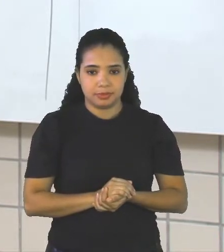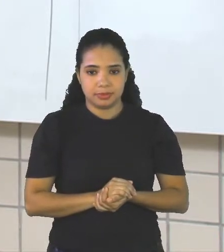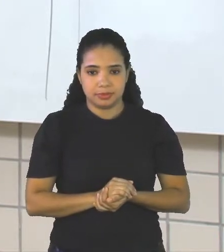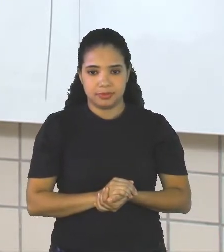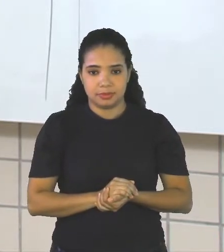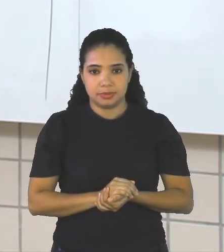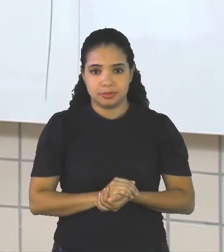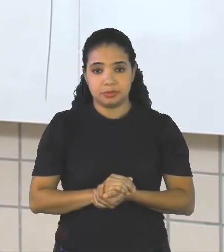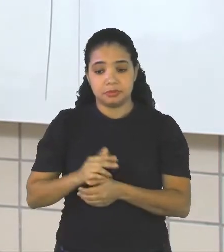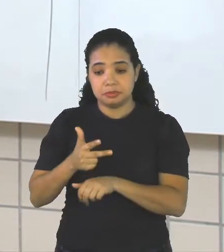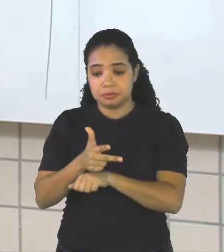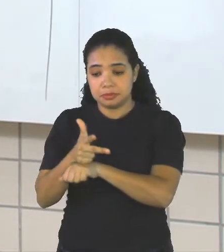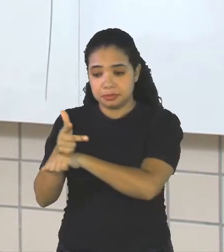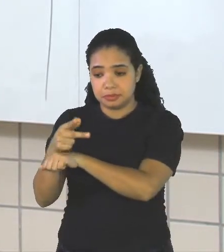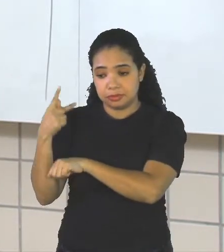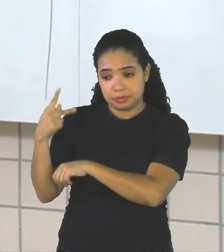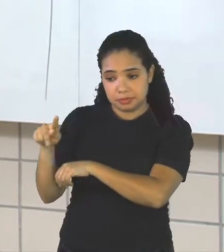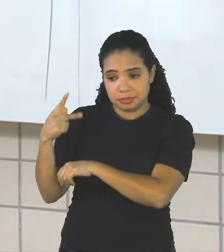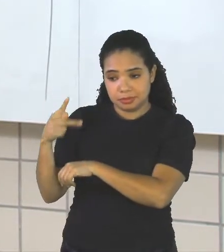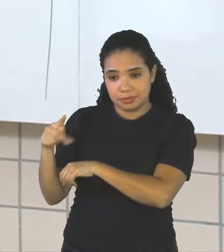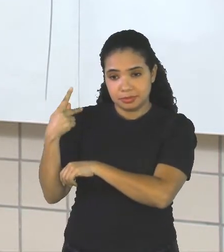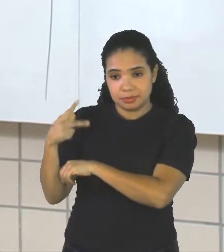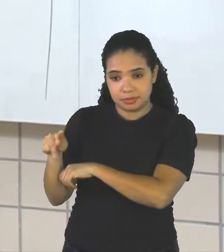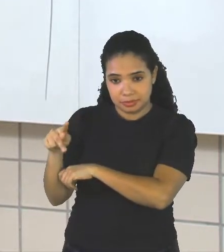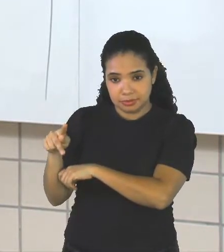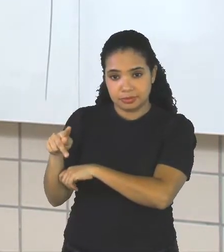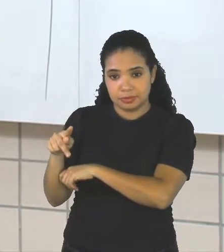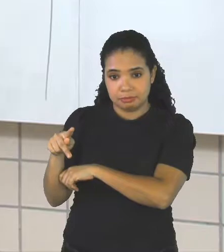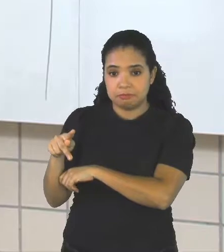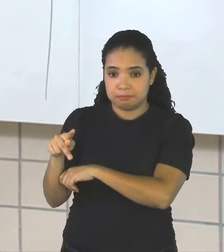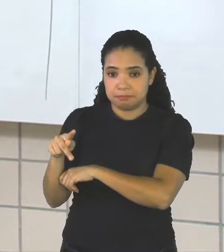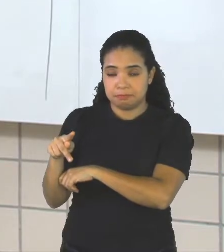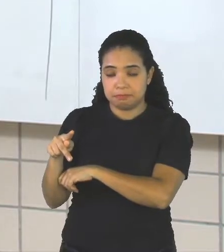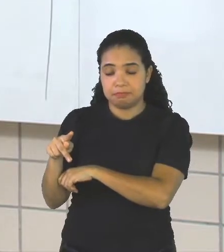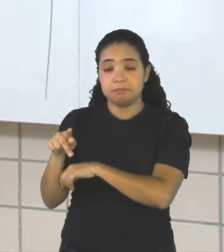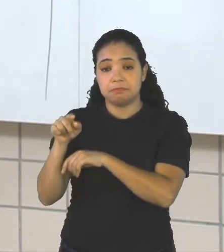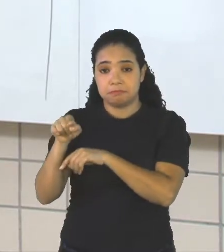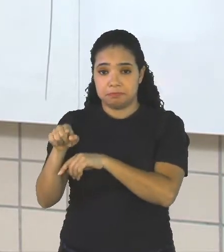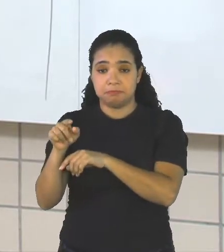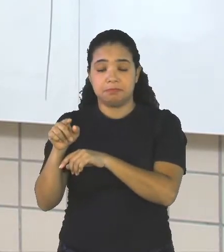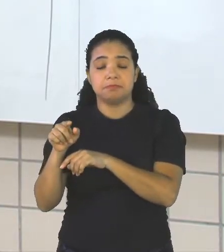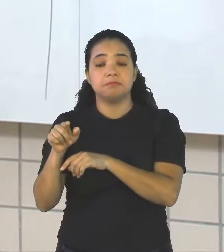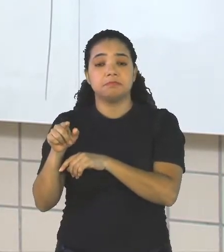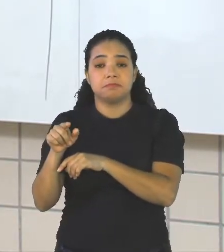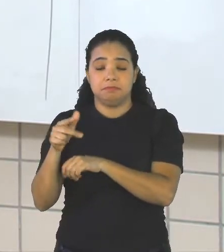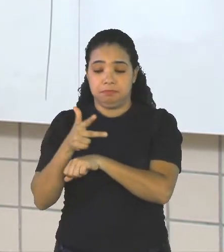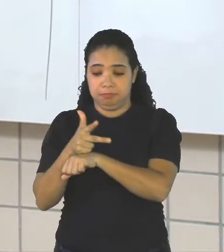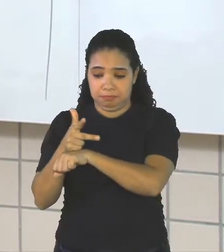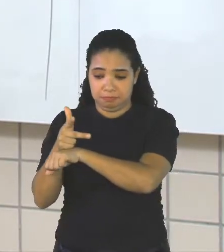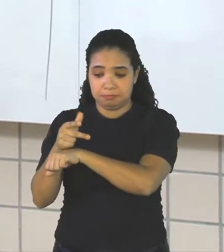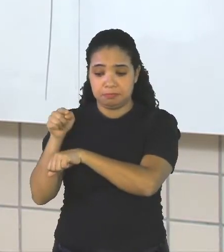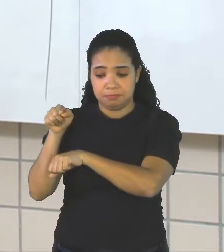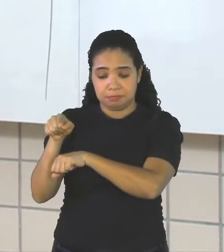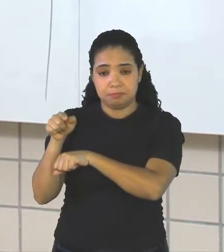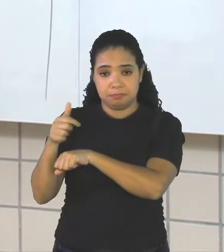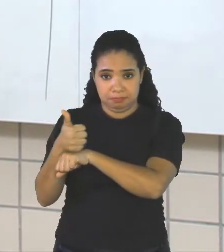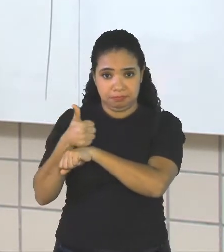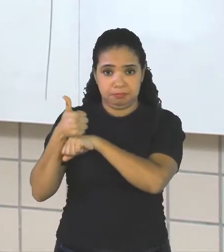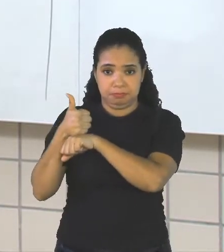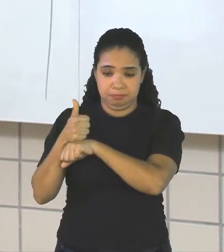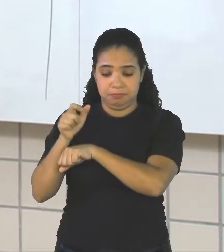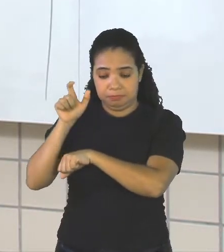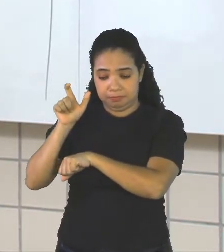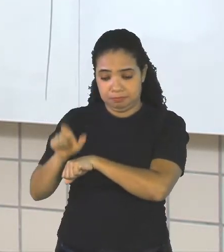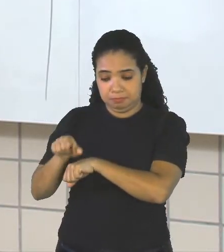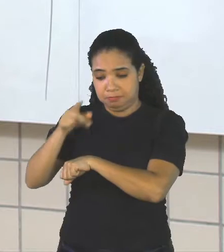dele His Camera Is Very Good Eu estou falando assim, ó Que a câmera, né? Do cameraman His